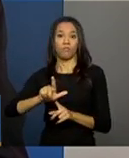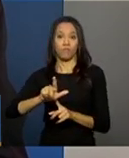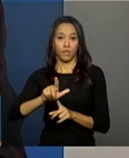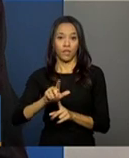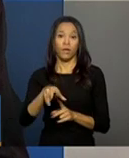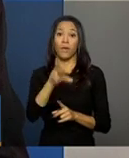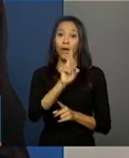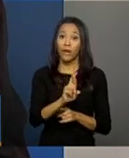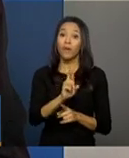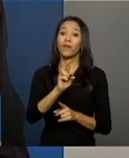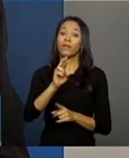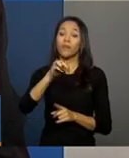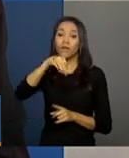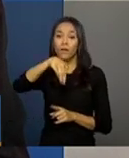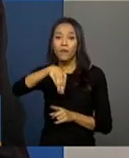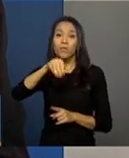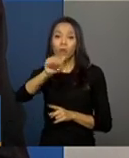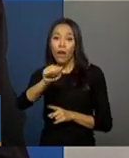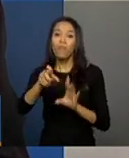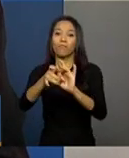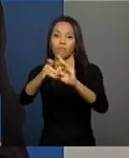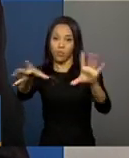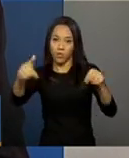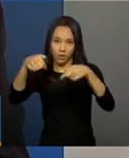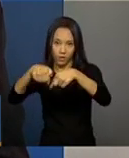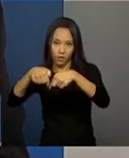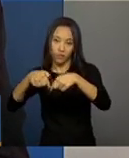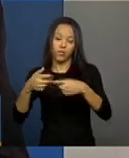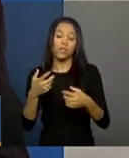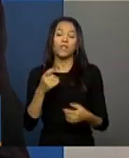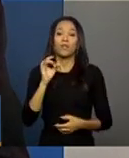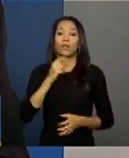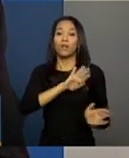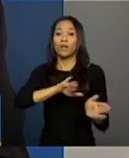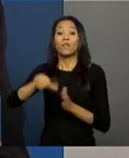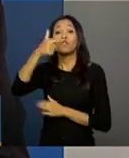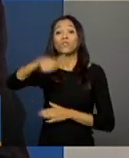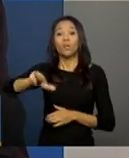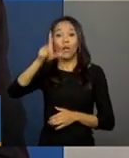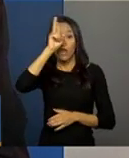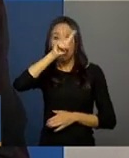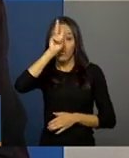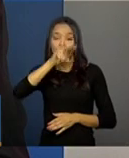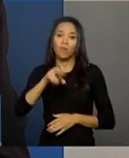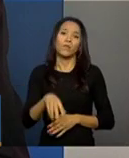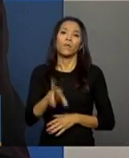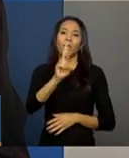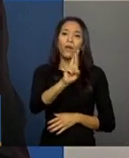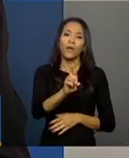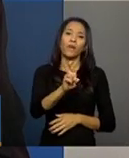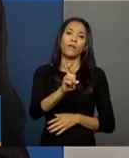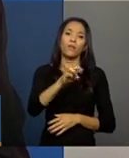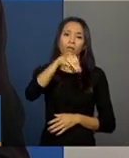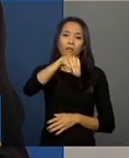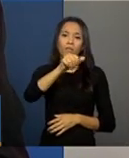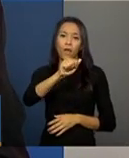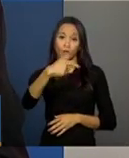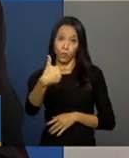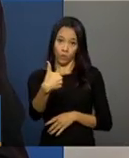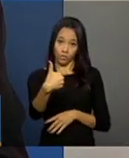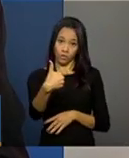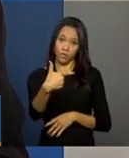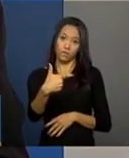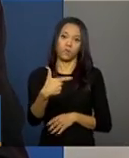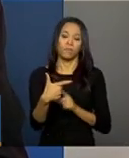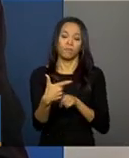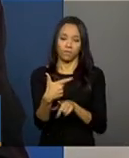RMA2 permite. Só lembrando, fazendo aqui uma observação, no RMA2, apesar de ser interoperável,